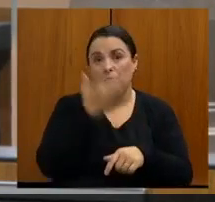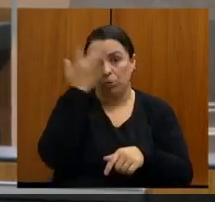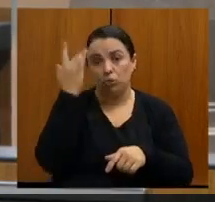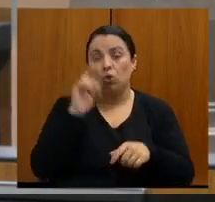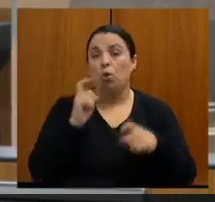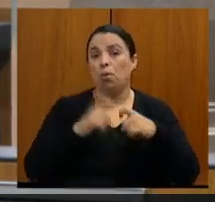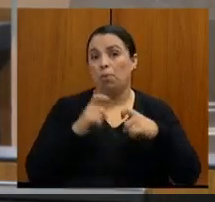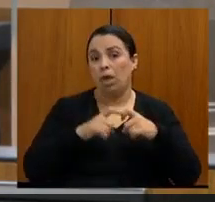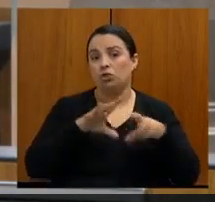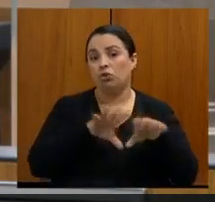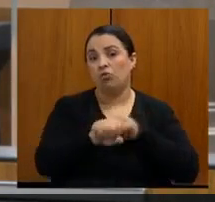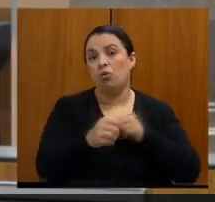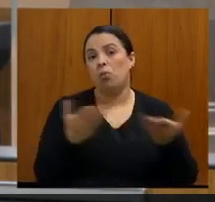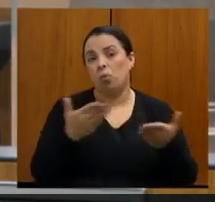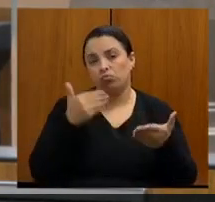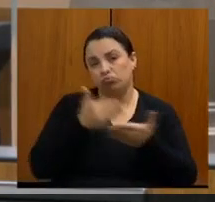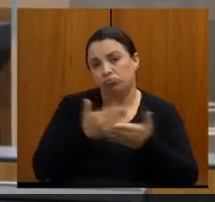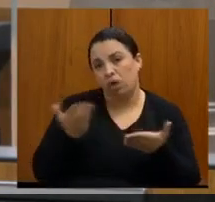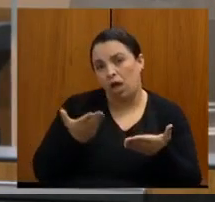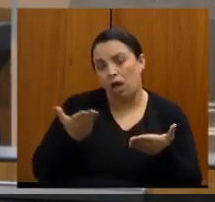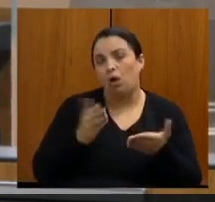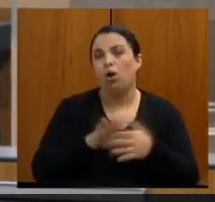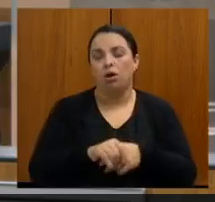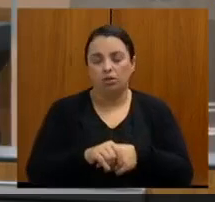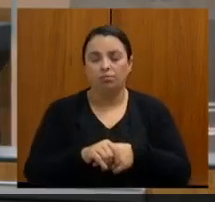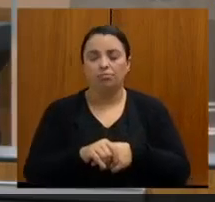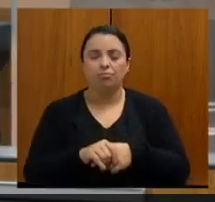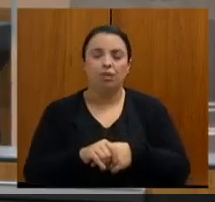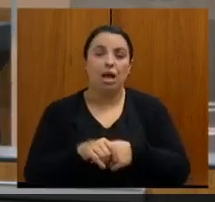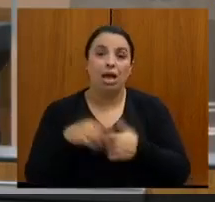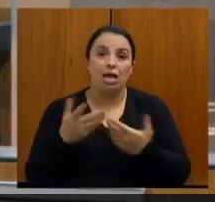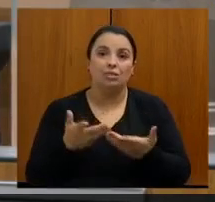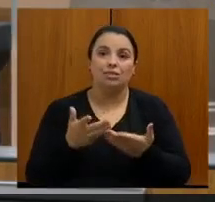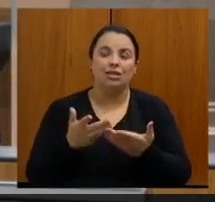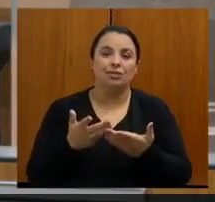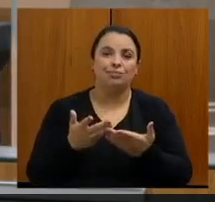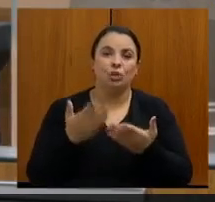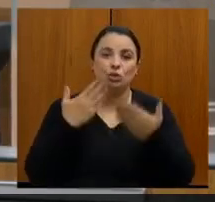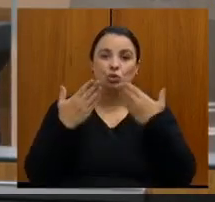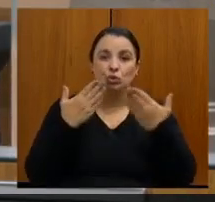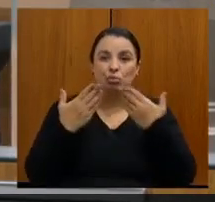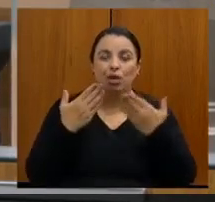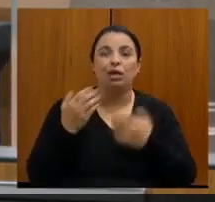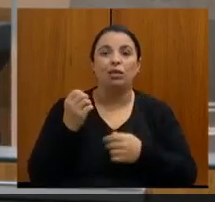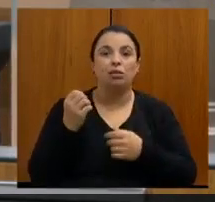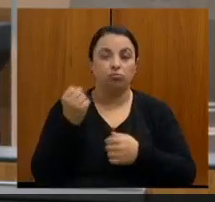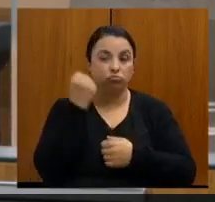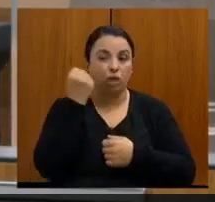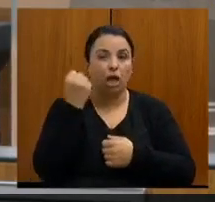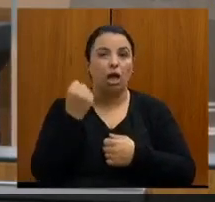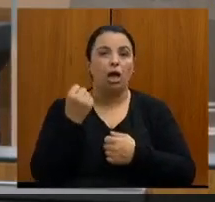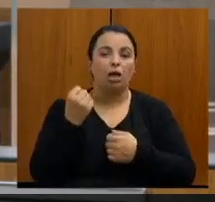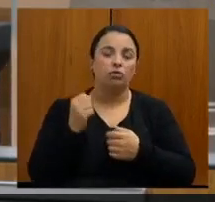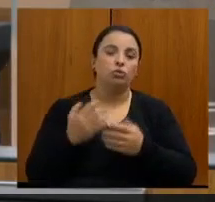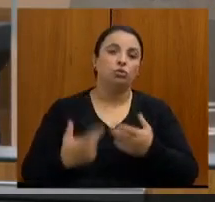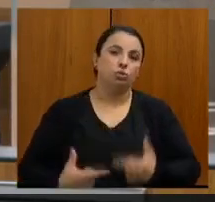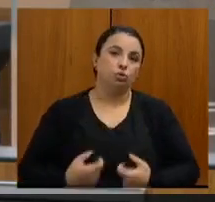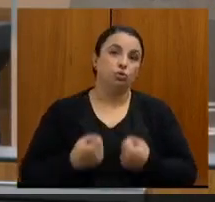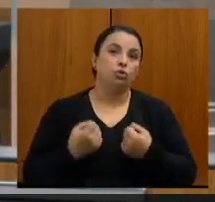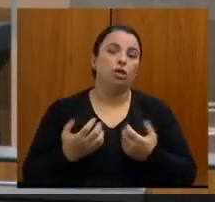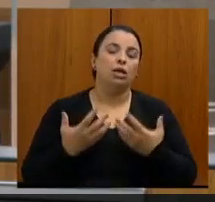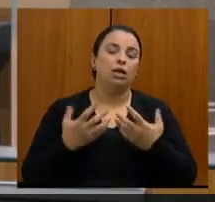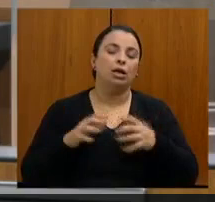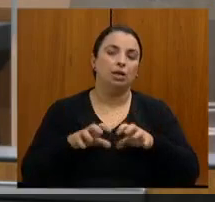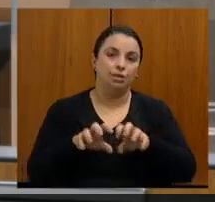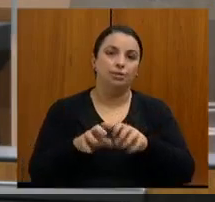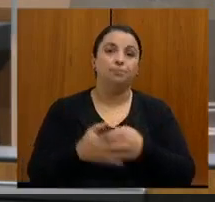para a identificação do câncer e para a emissão dos relatórios de auto-suspeição. Mas eu trago aqui um abraço do secretário, do nosso